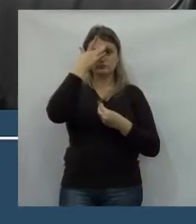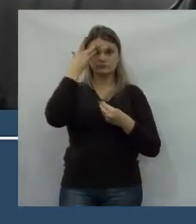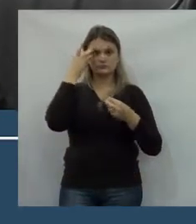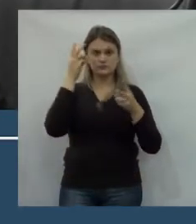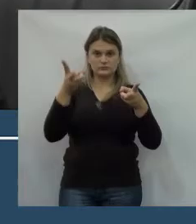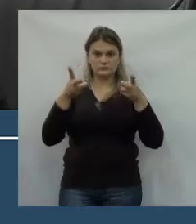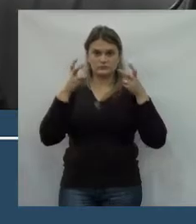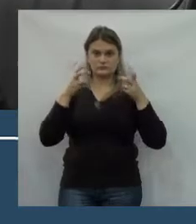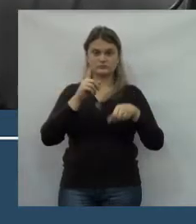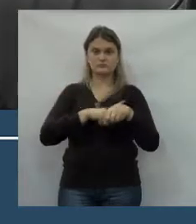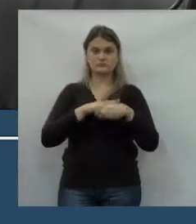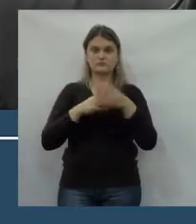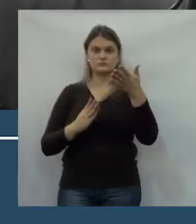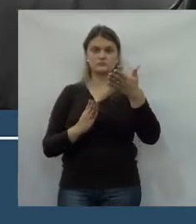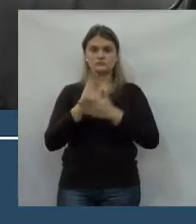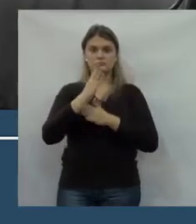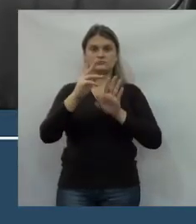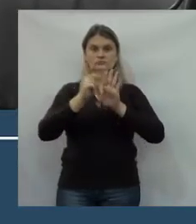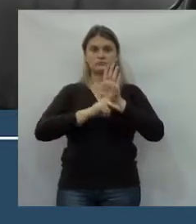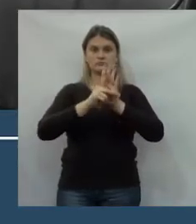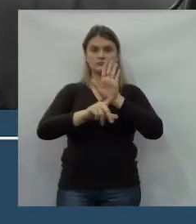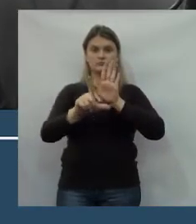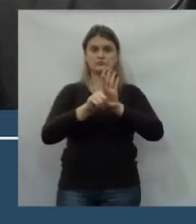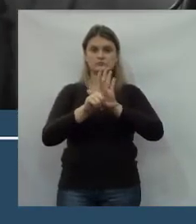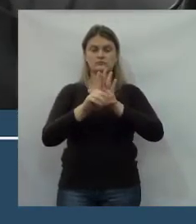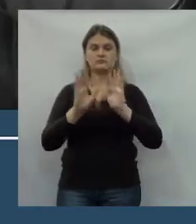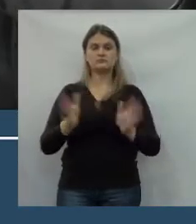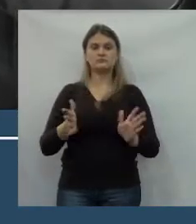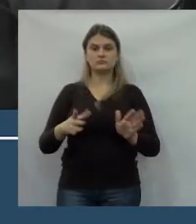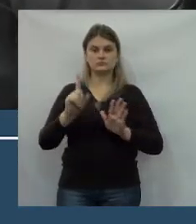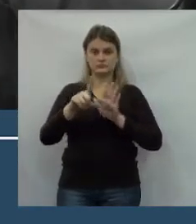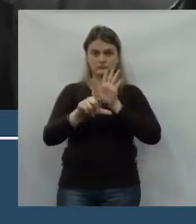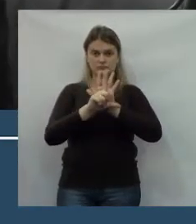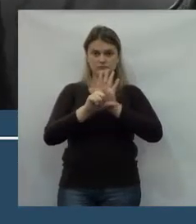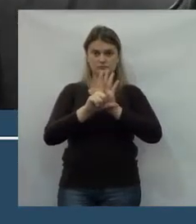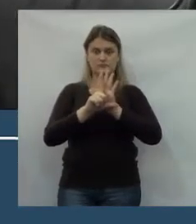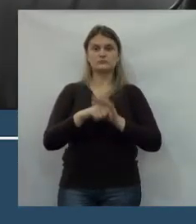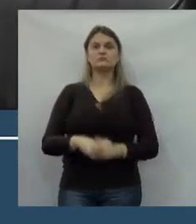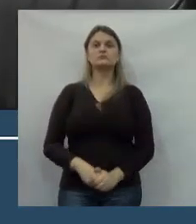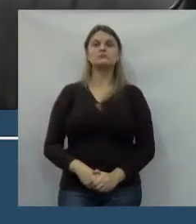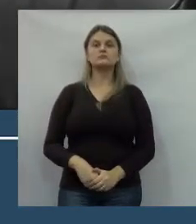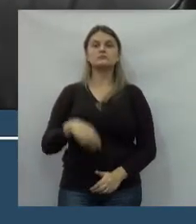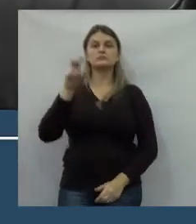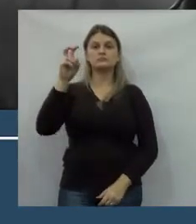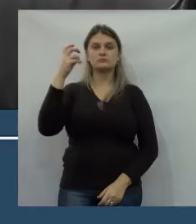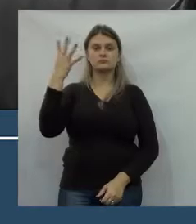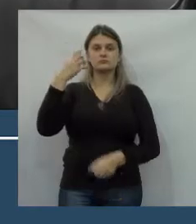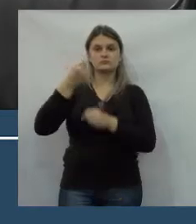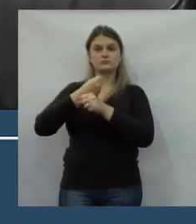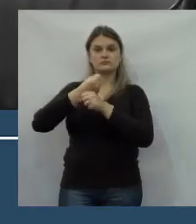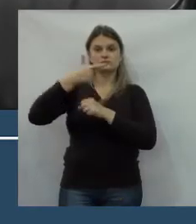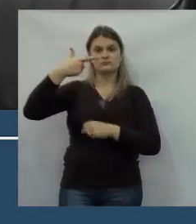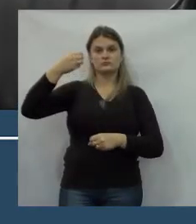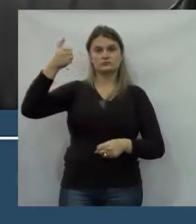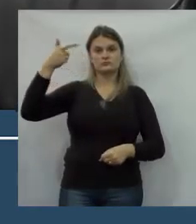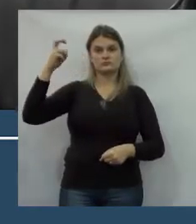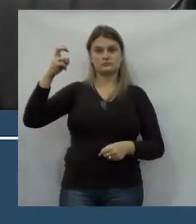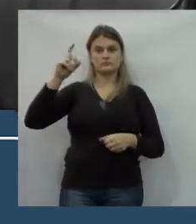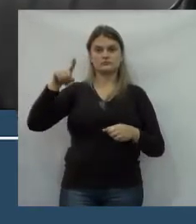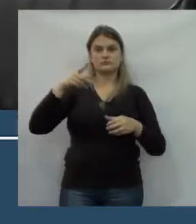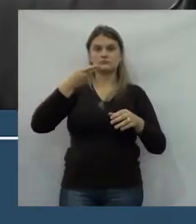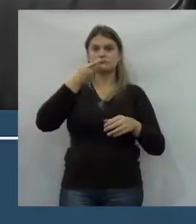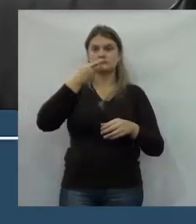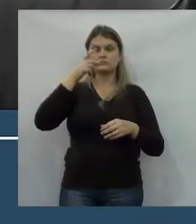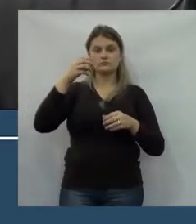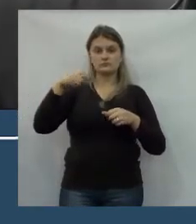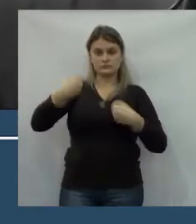sem perceber, agora há pouco nós aprovamos um projeto de lei, que agora é lei, a Lei 54 de 2015, que é uma